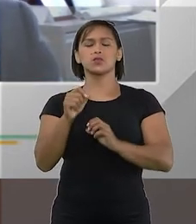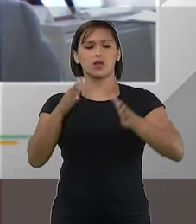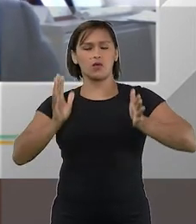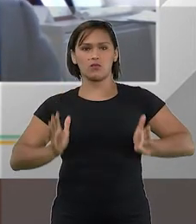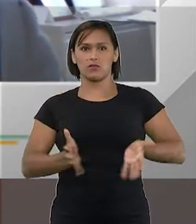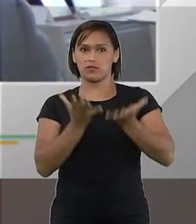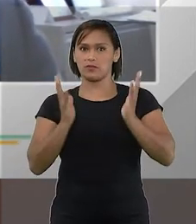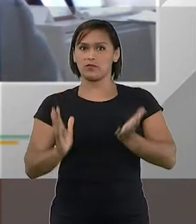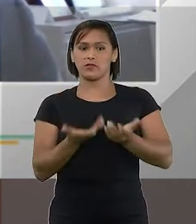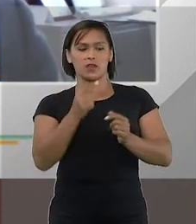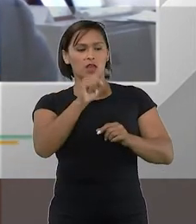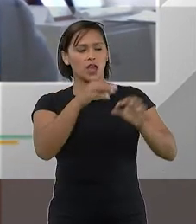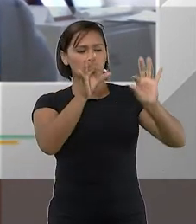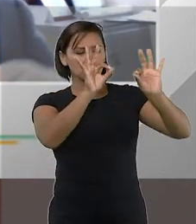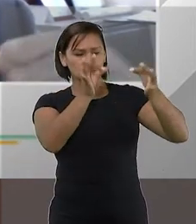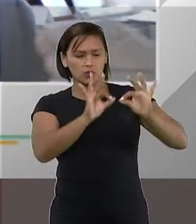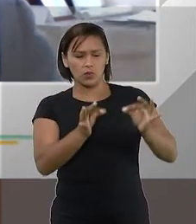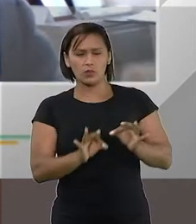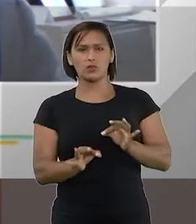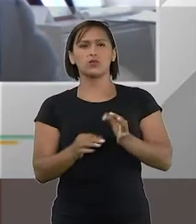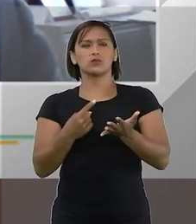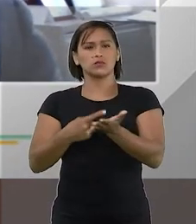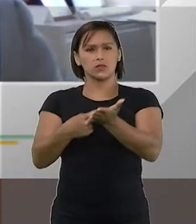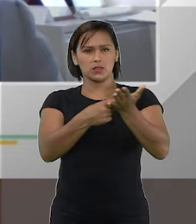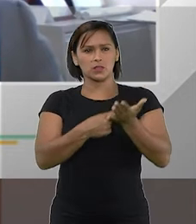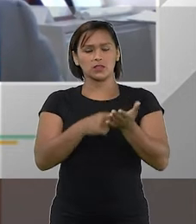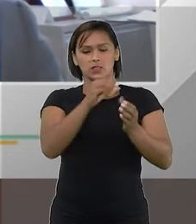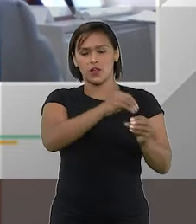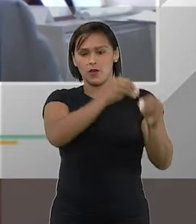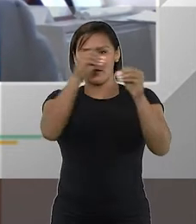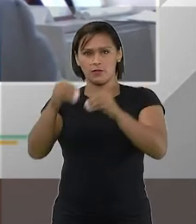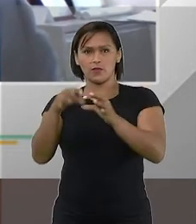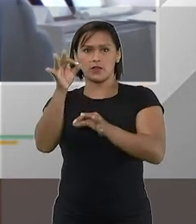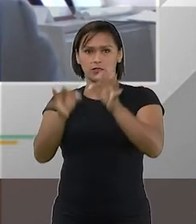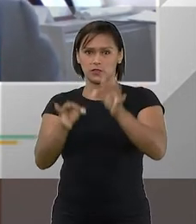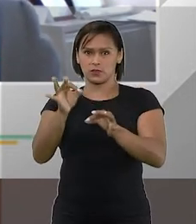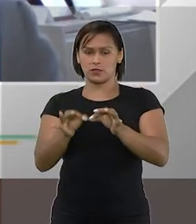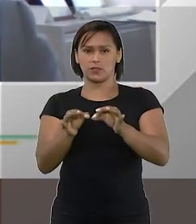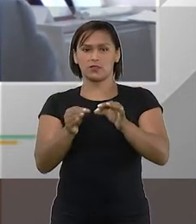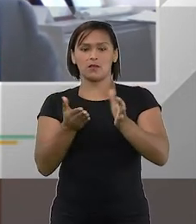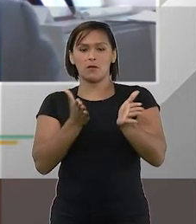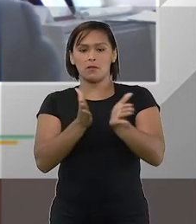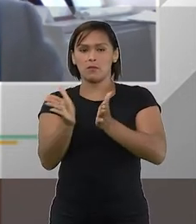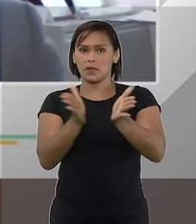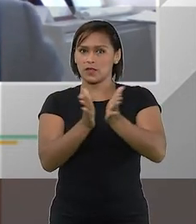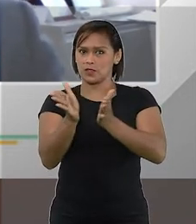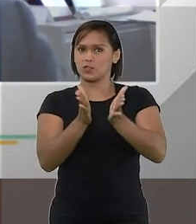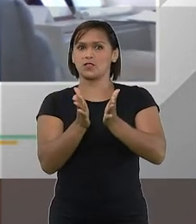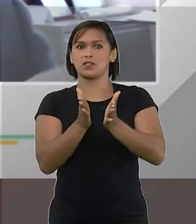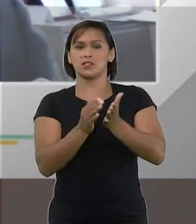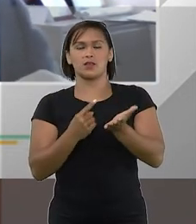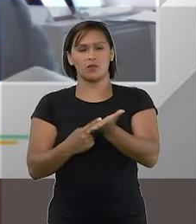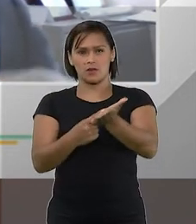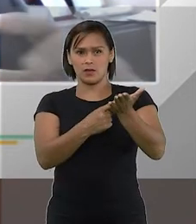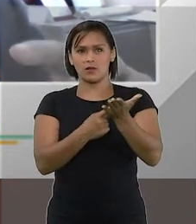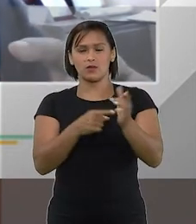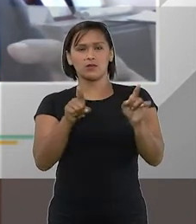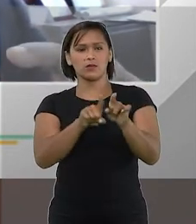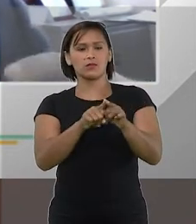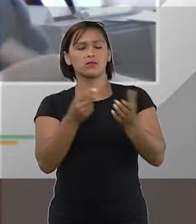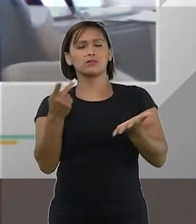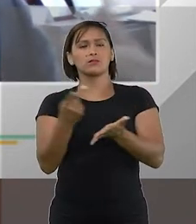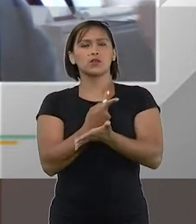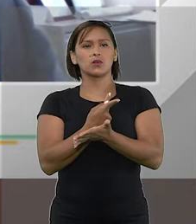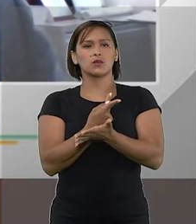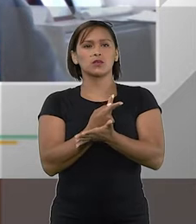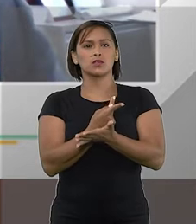um estímulo a essas formas de negociação extrajudiciais mediação e conciliação, que vão